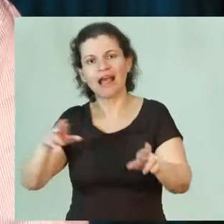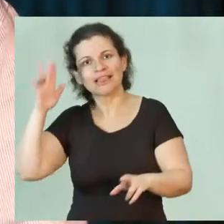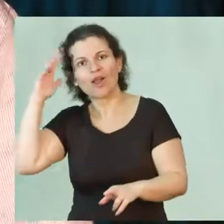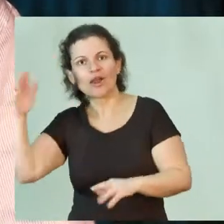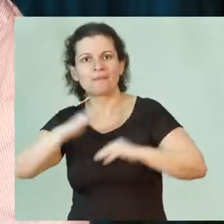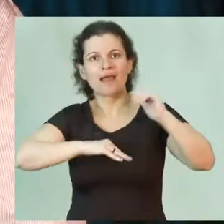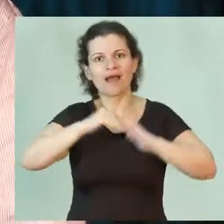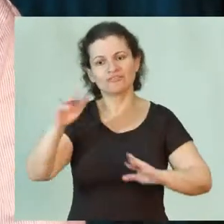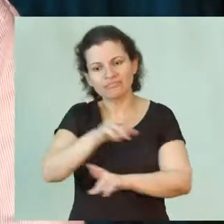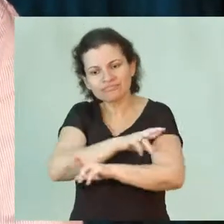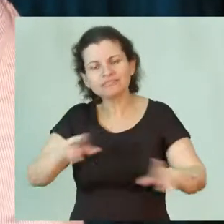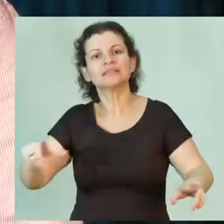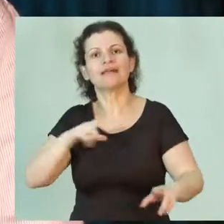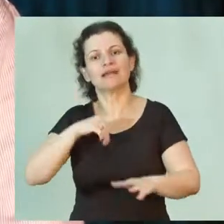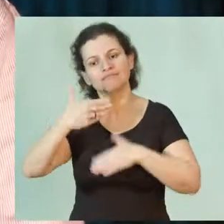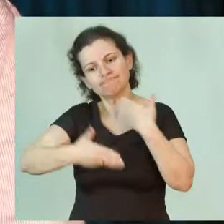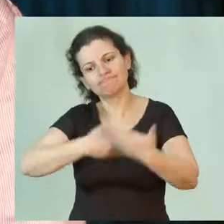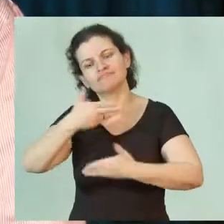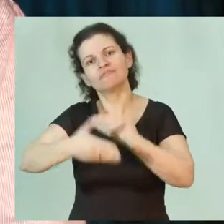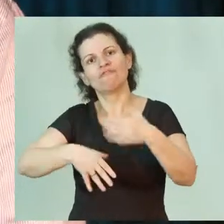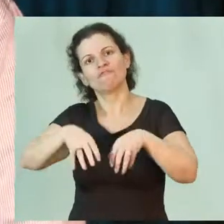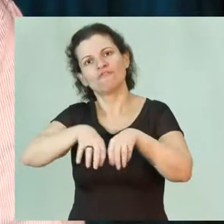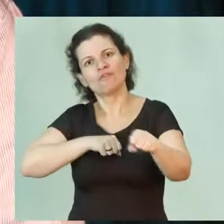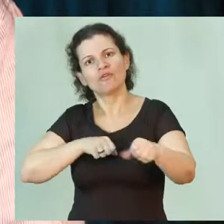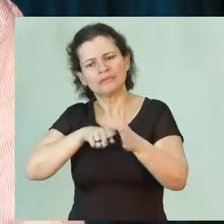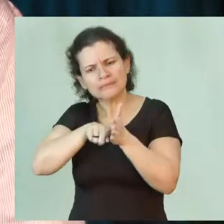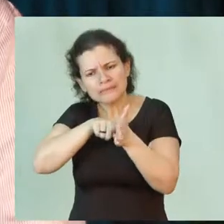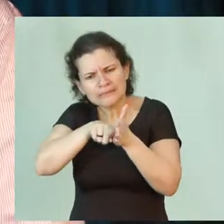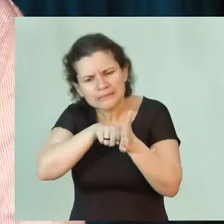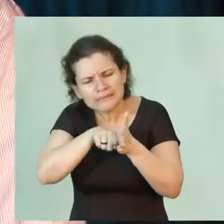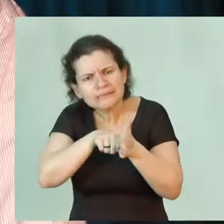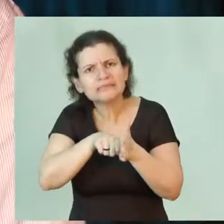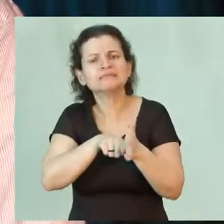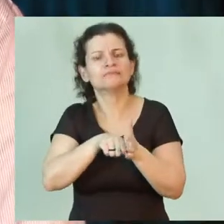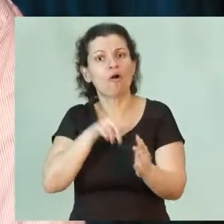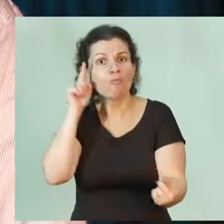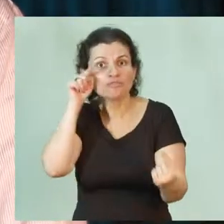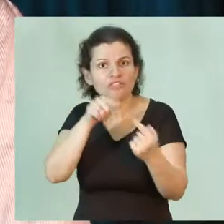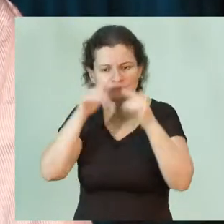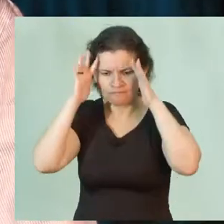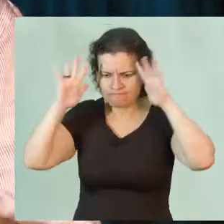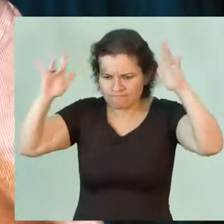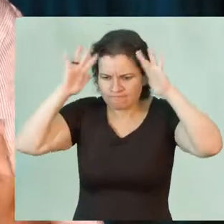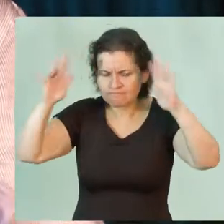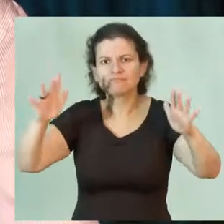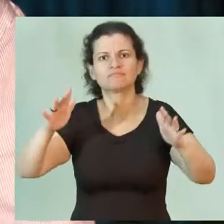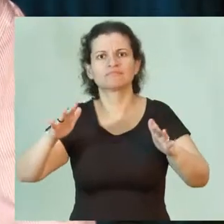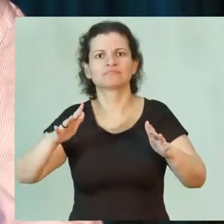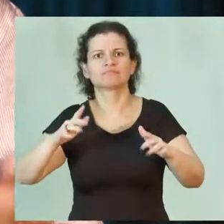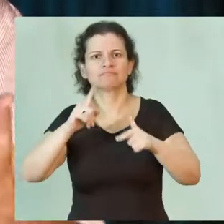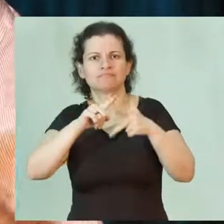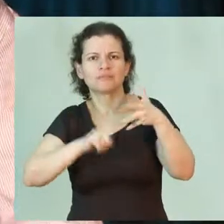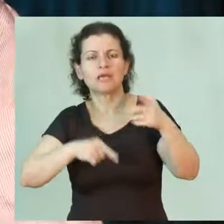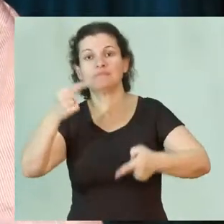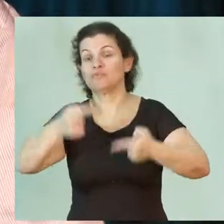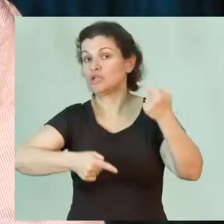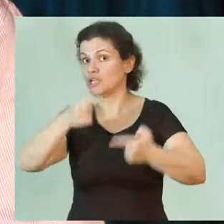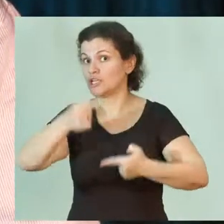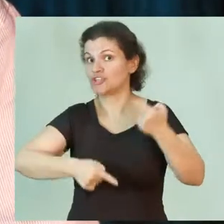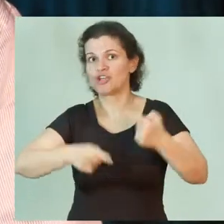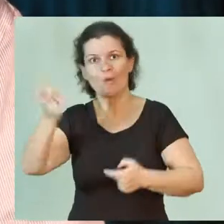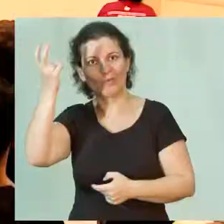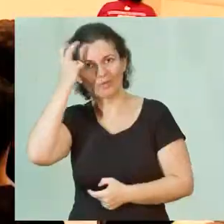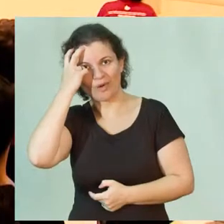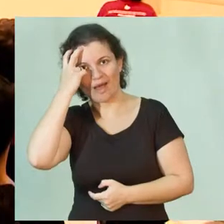posta, é um percurso formativo investigativo que visa a reflexão dos aspectos políticos,